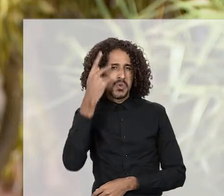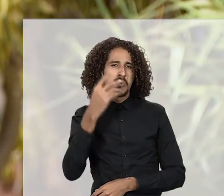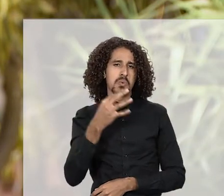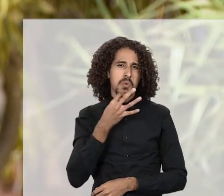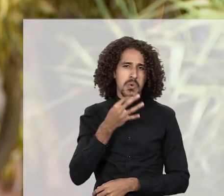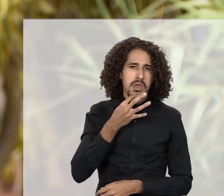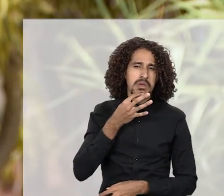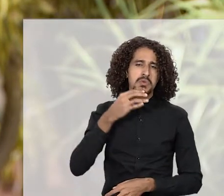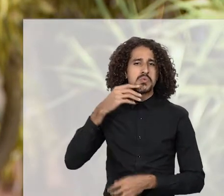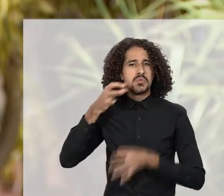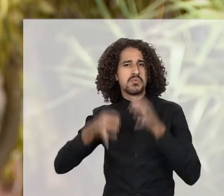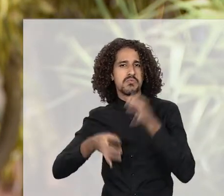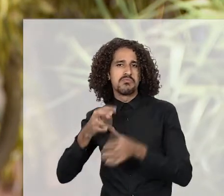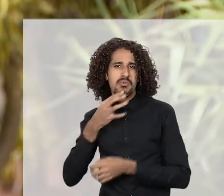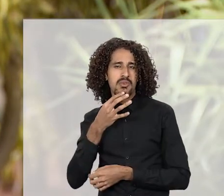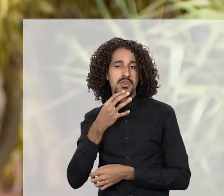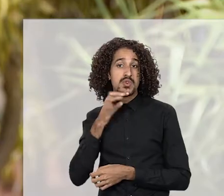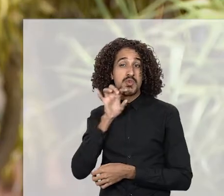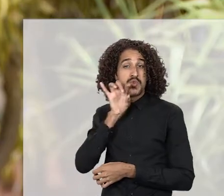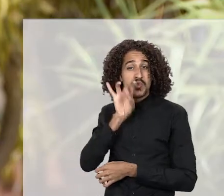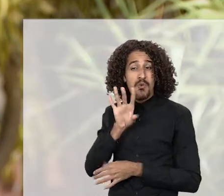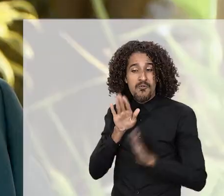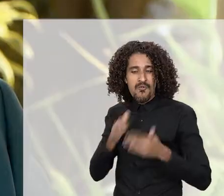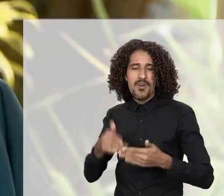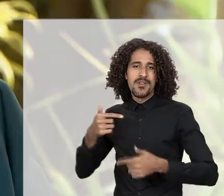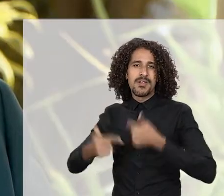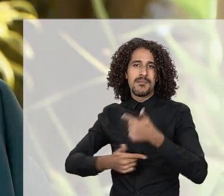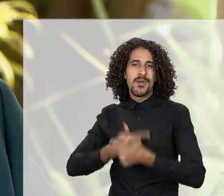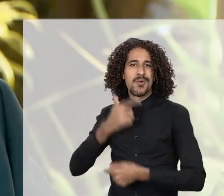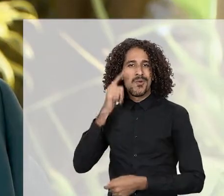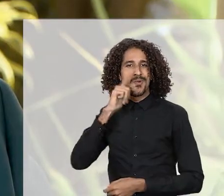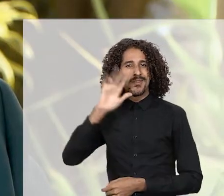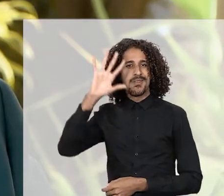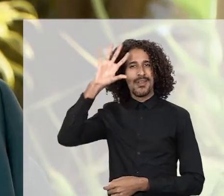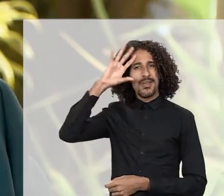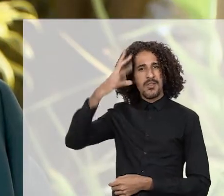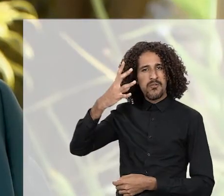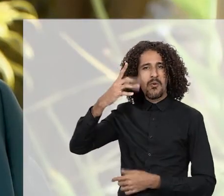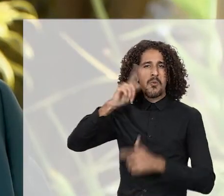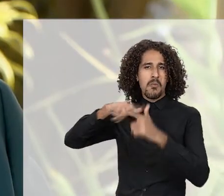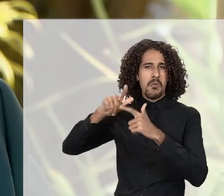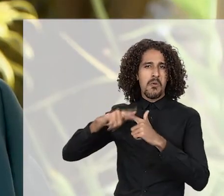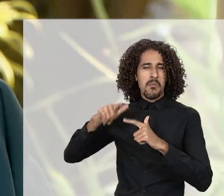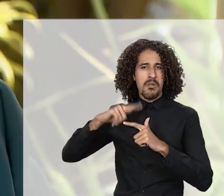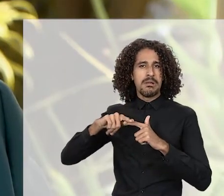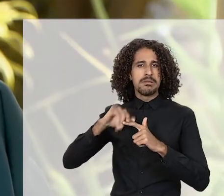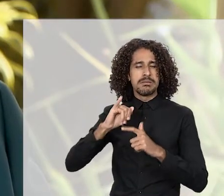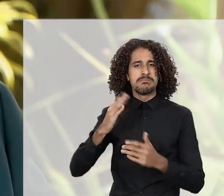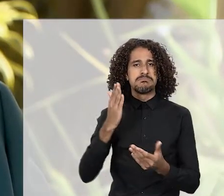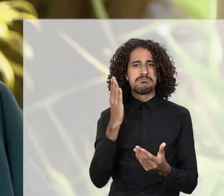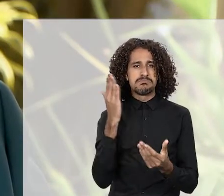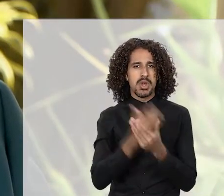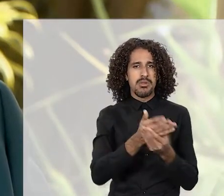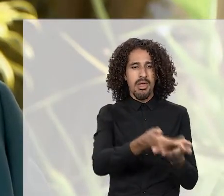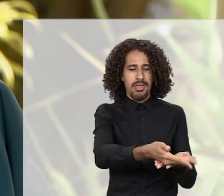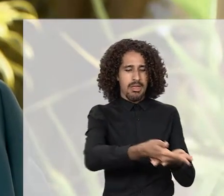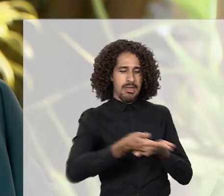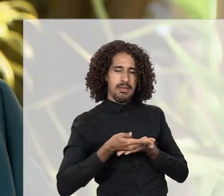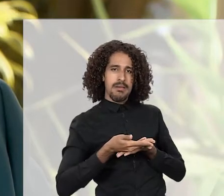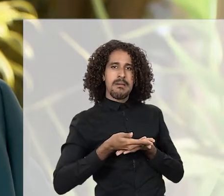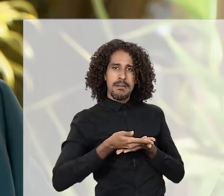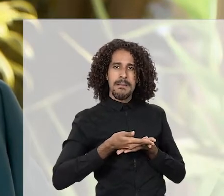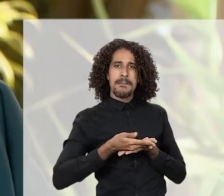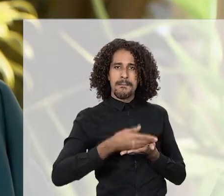como juiz de um modo geral, só atua na solução de um conflito quando recebe essa denúncia